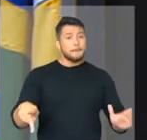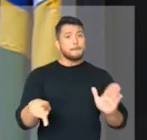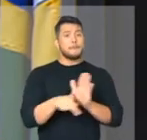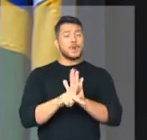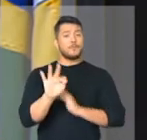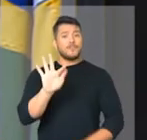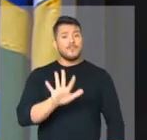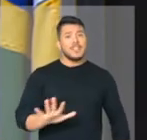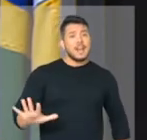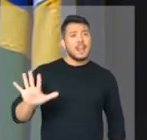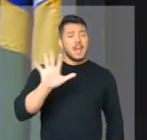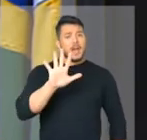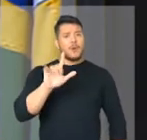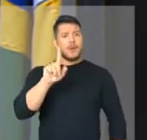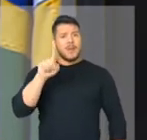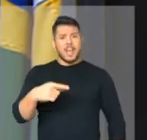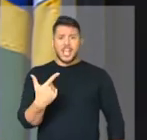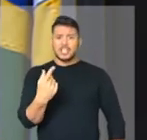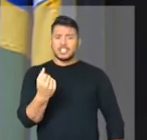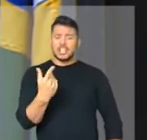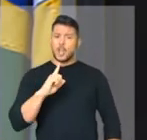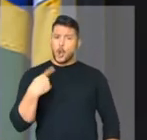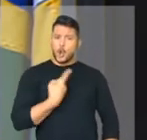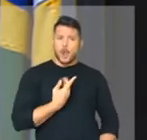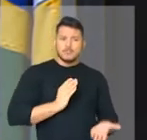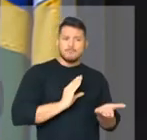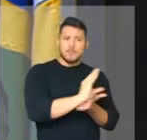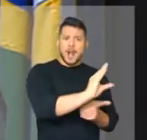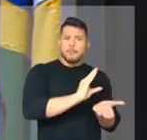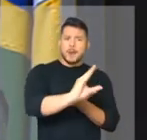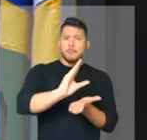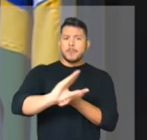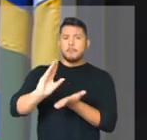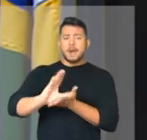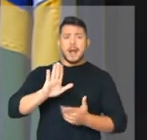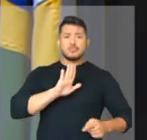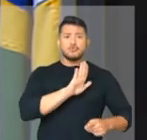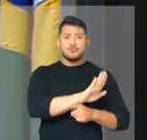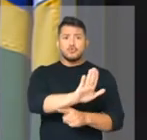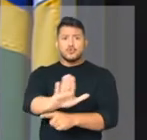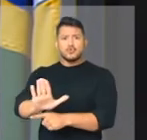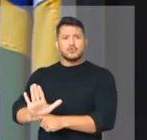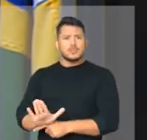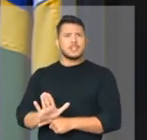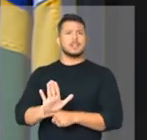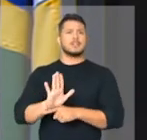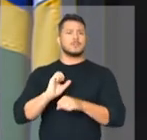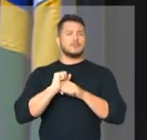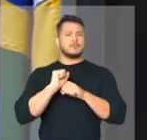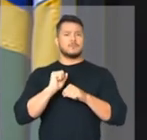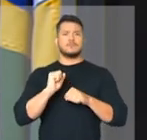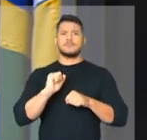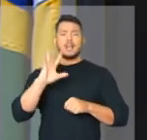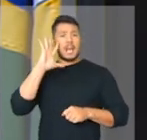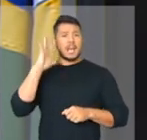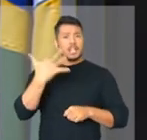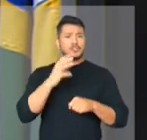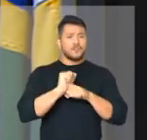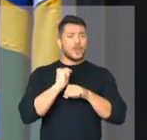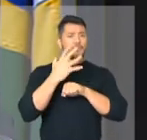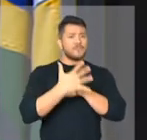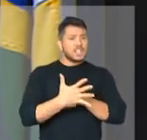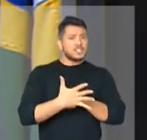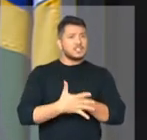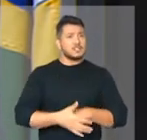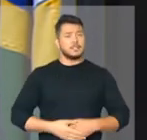enviados para poder estar sanando o grave problema da Covid, tanto na questão sanitária quanto na